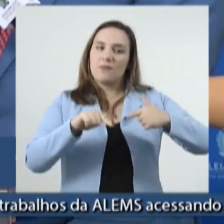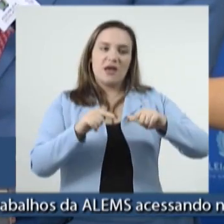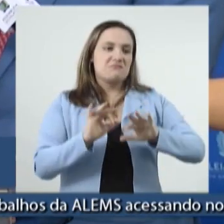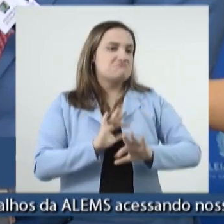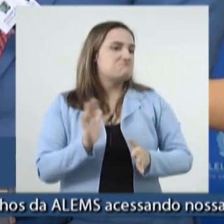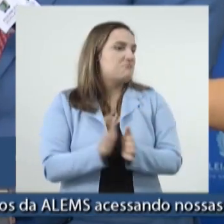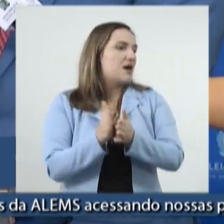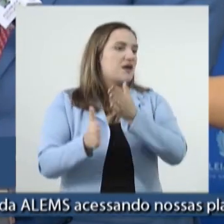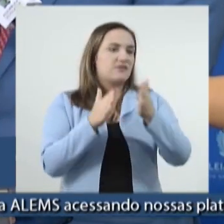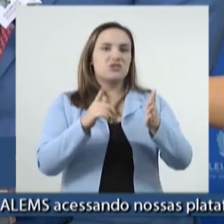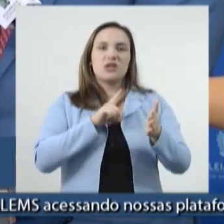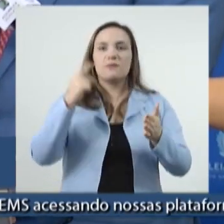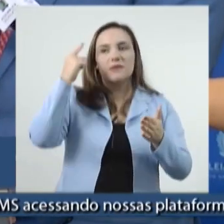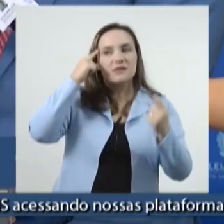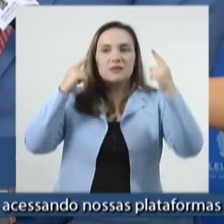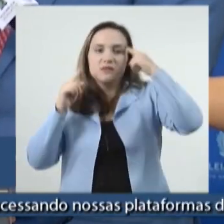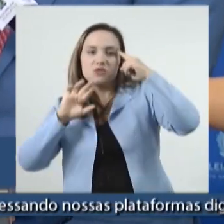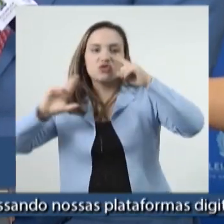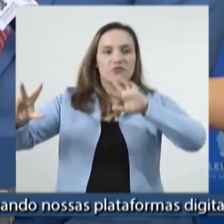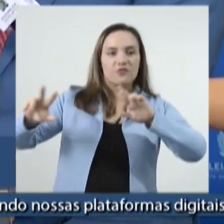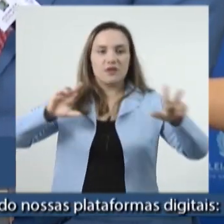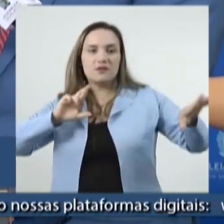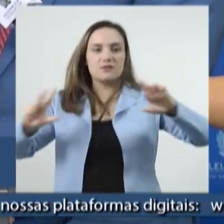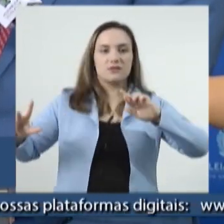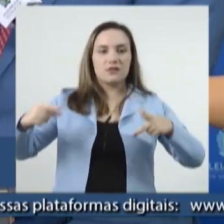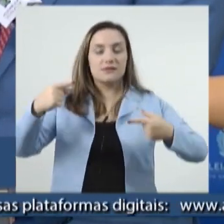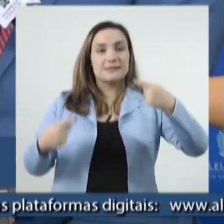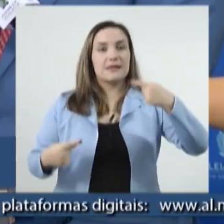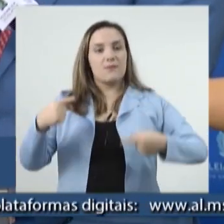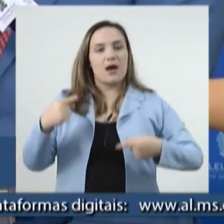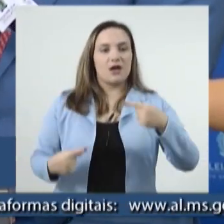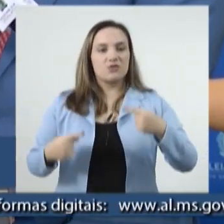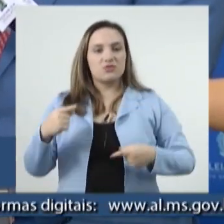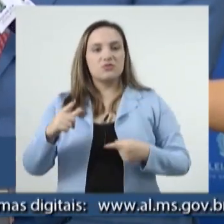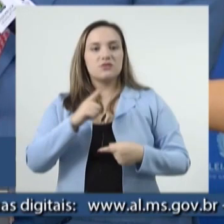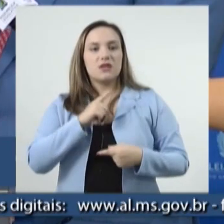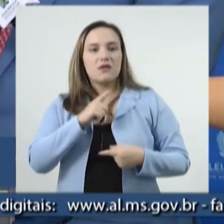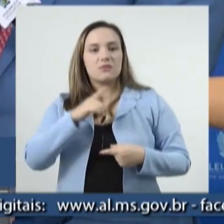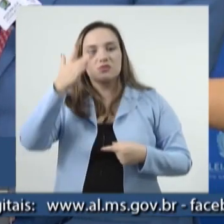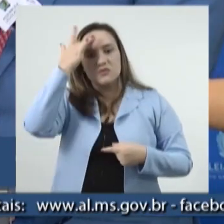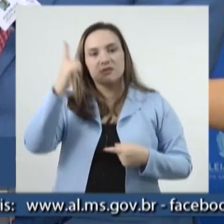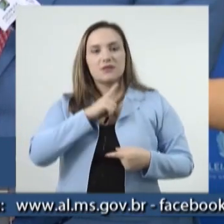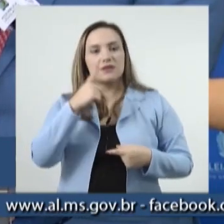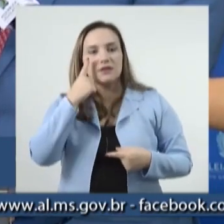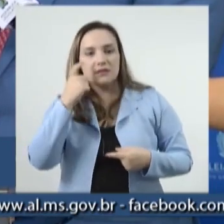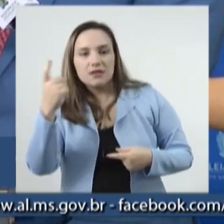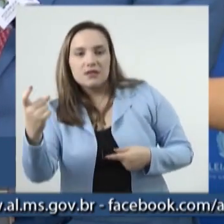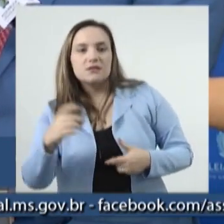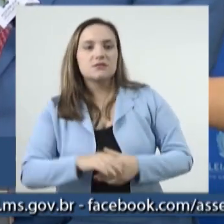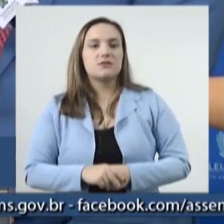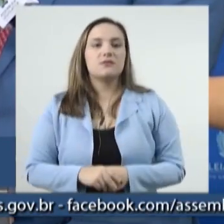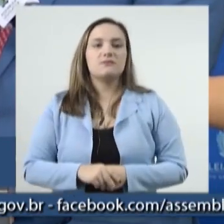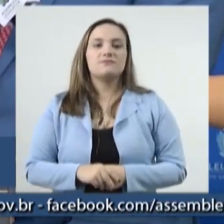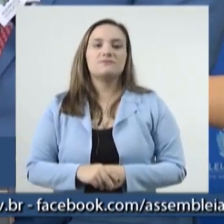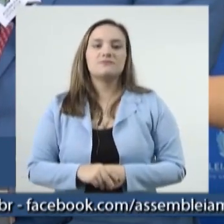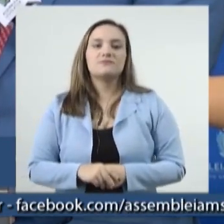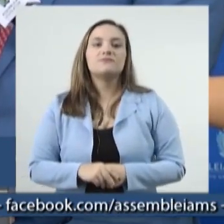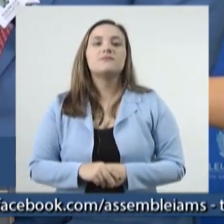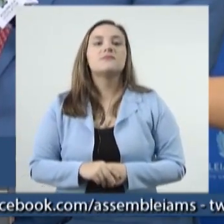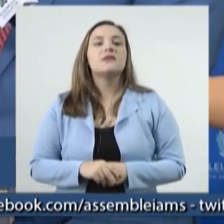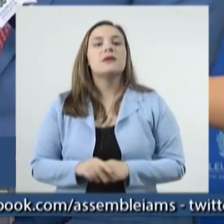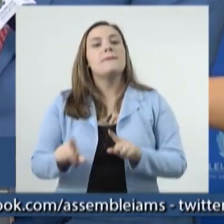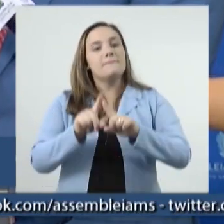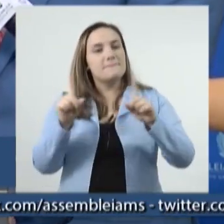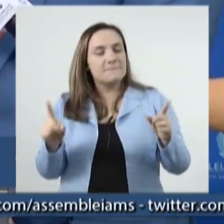divergente, convergente, debate, com todos os interessados no bioma, mas que saiu com um produto